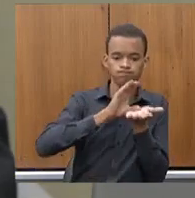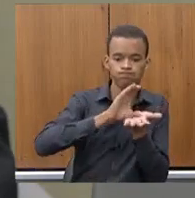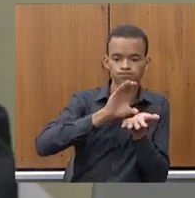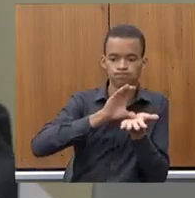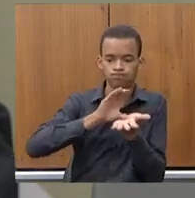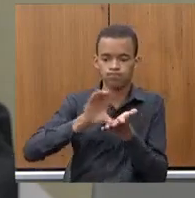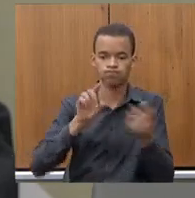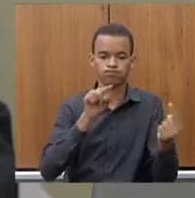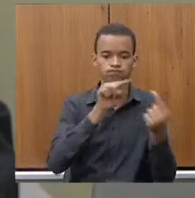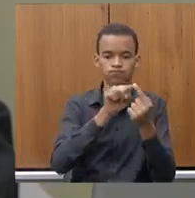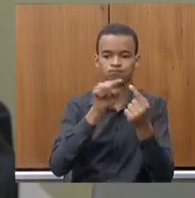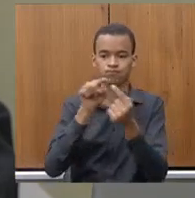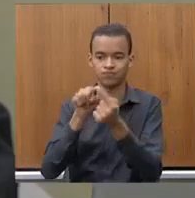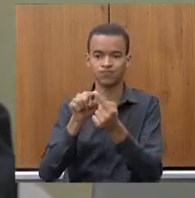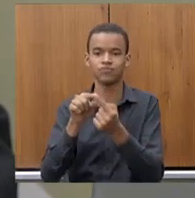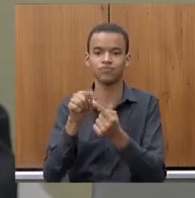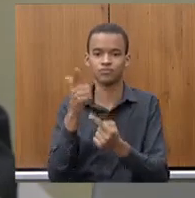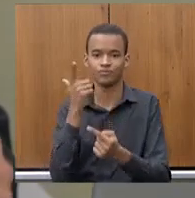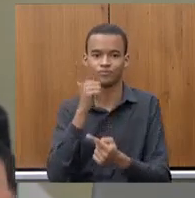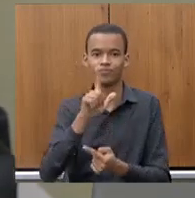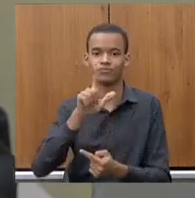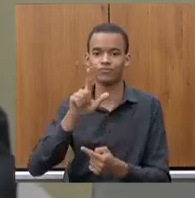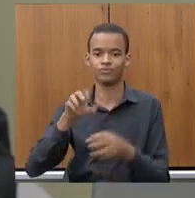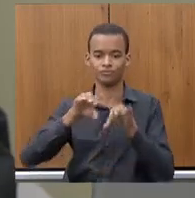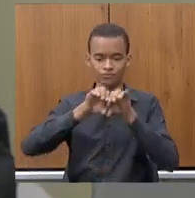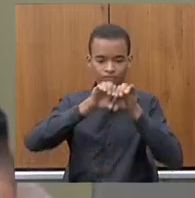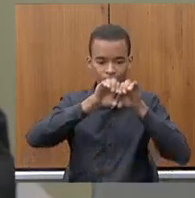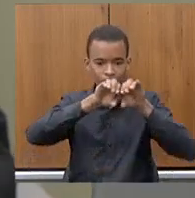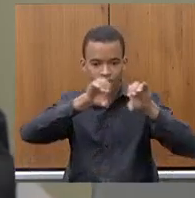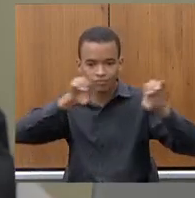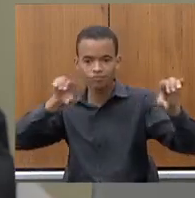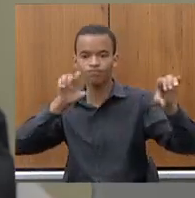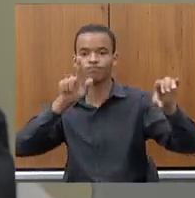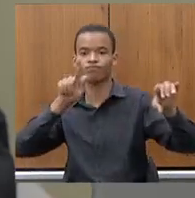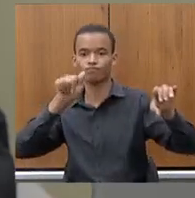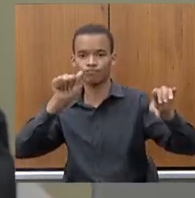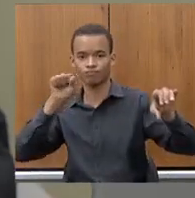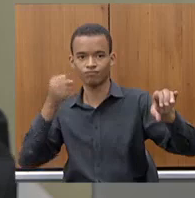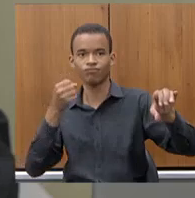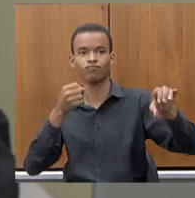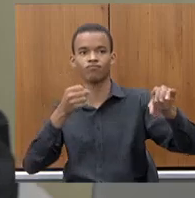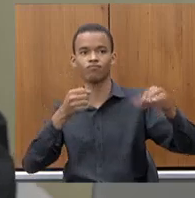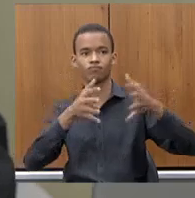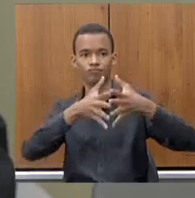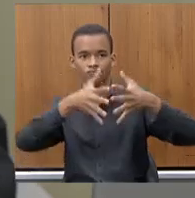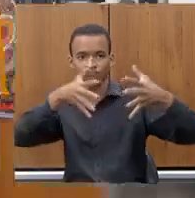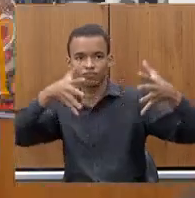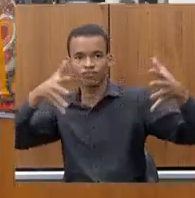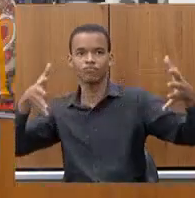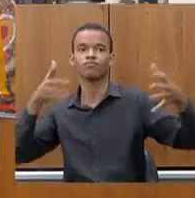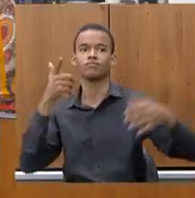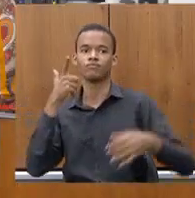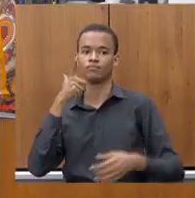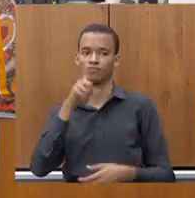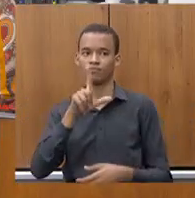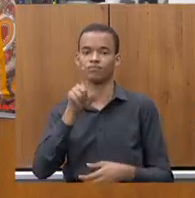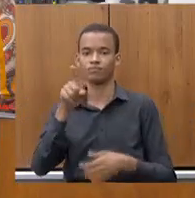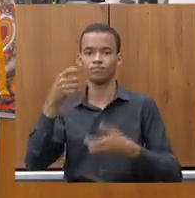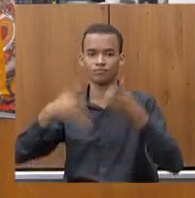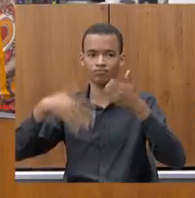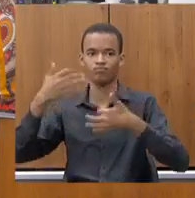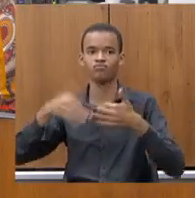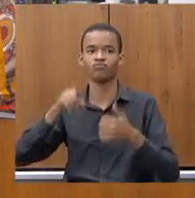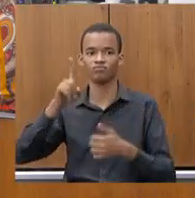ampliação da malha dos minerodutos dos gasodutos e isso realmente coronel faz a diferença